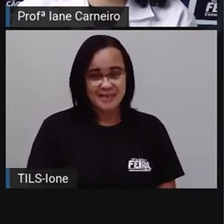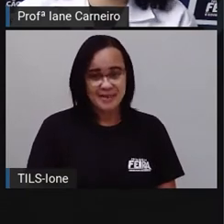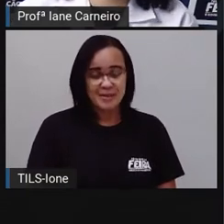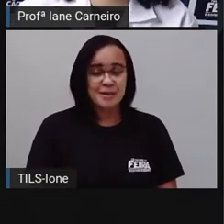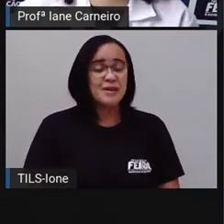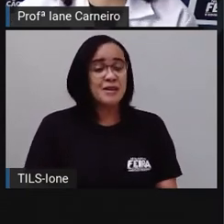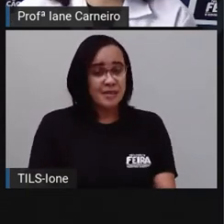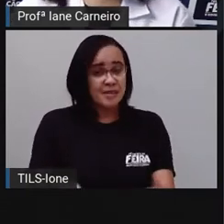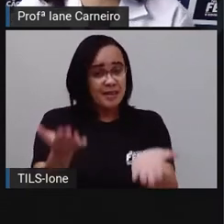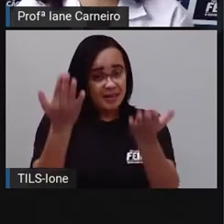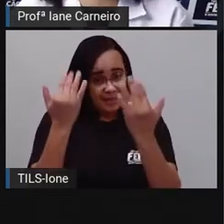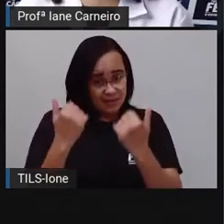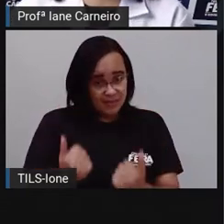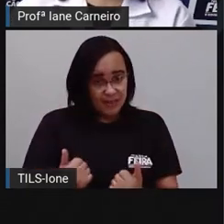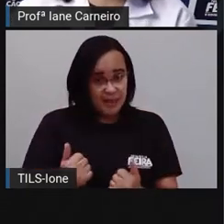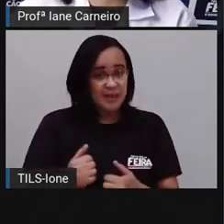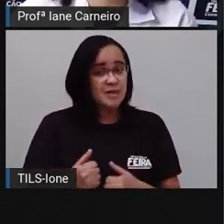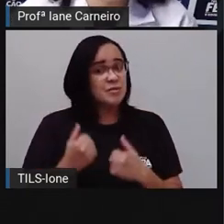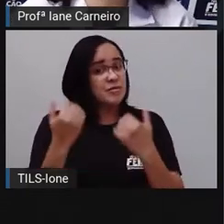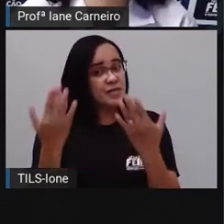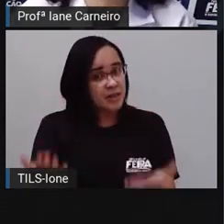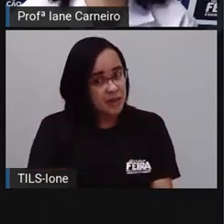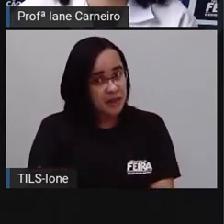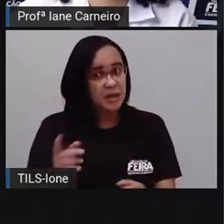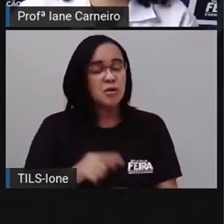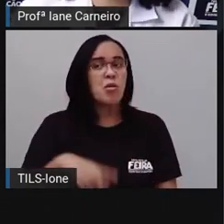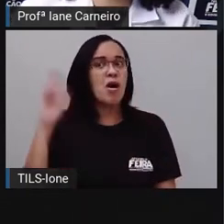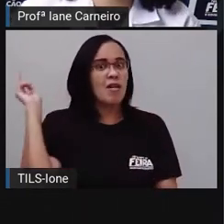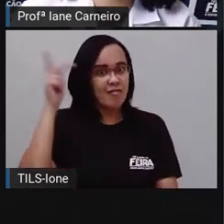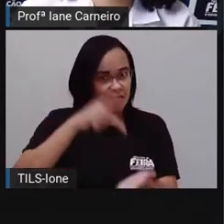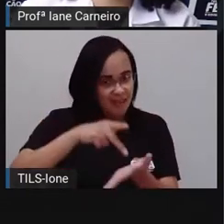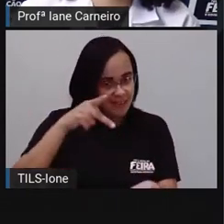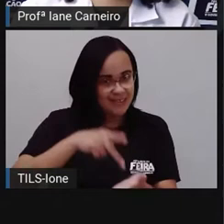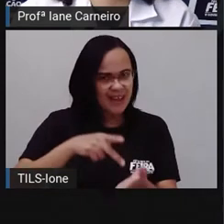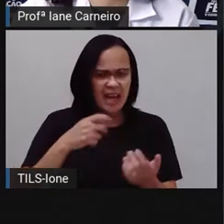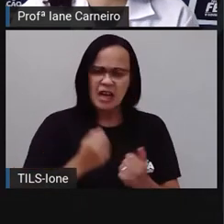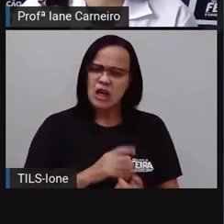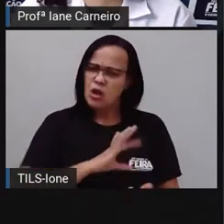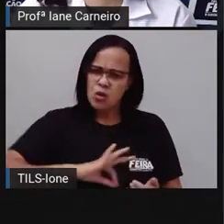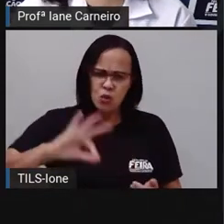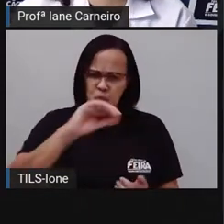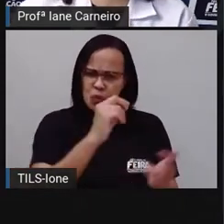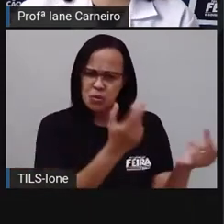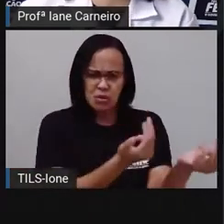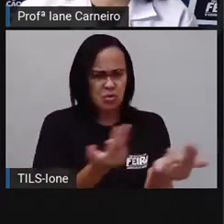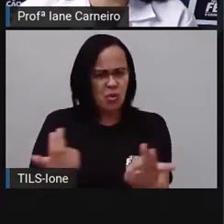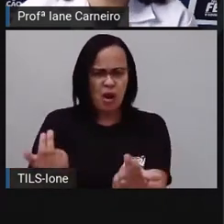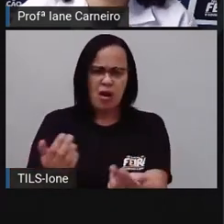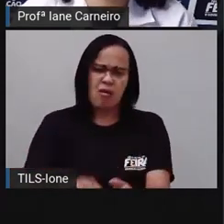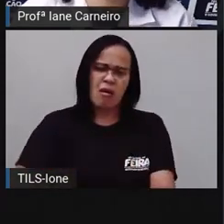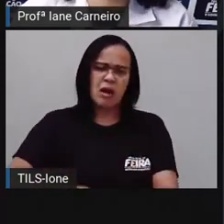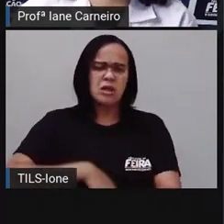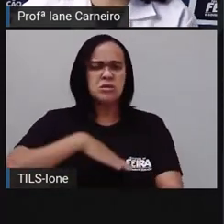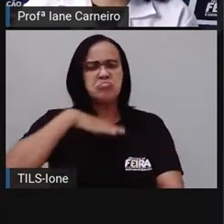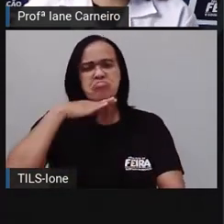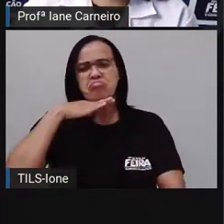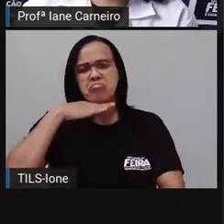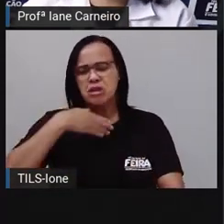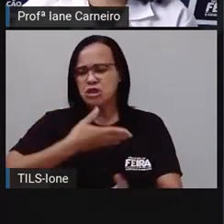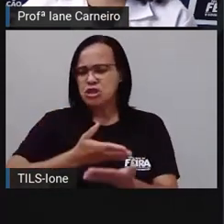Vamos, venhamos. Isso é um fato. Tudo igualzinho? Ai, como é chato.